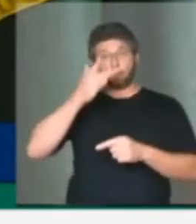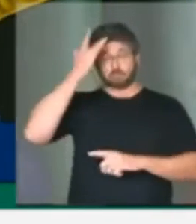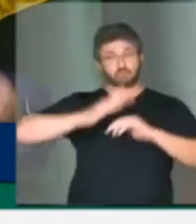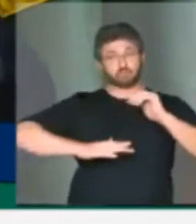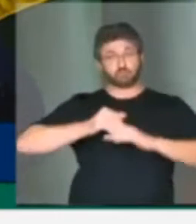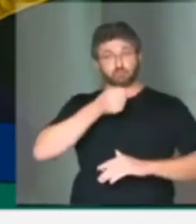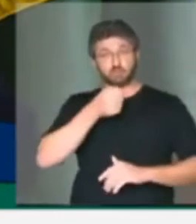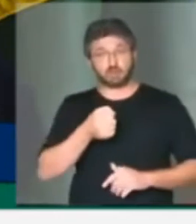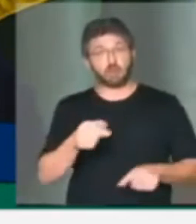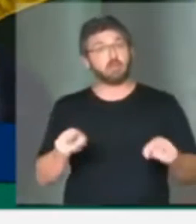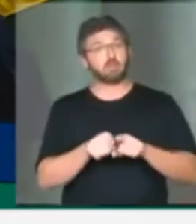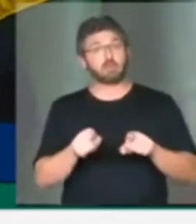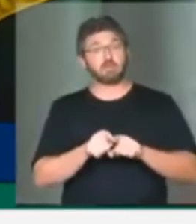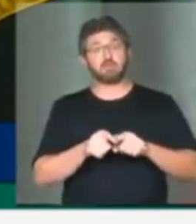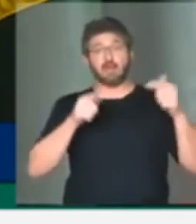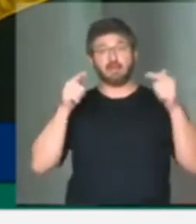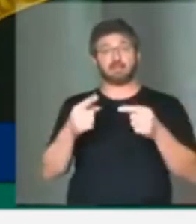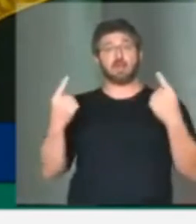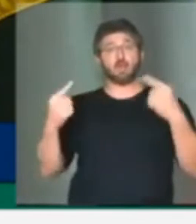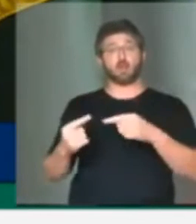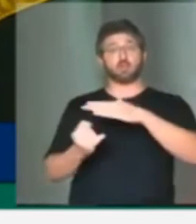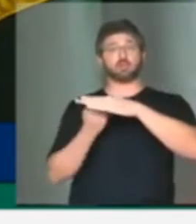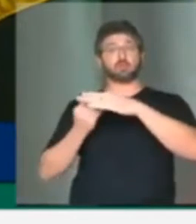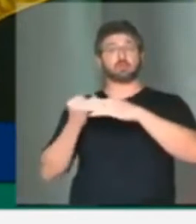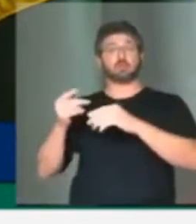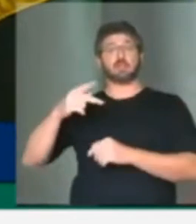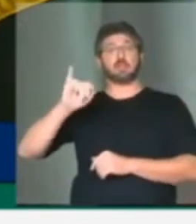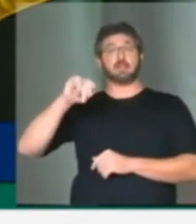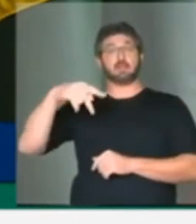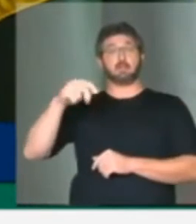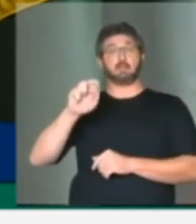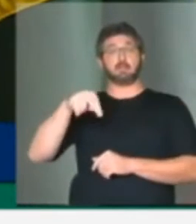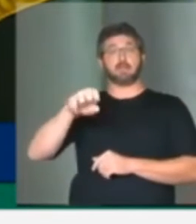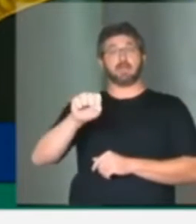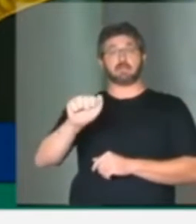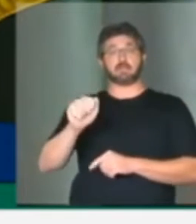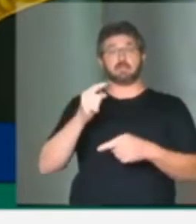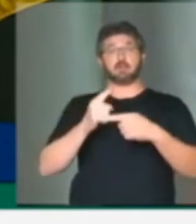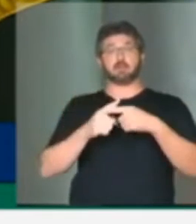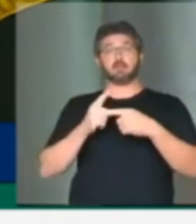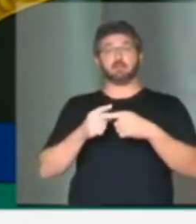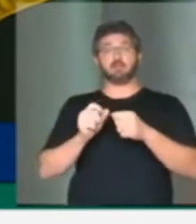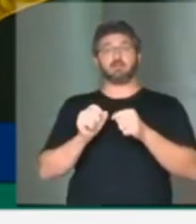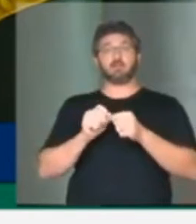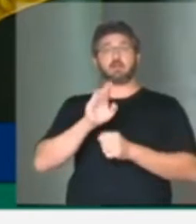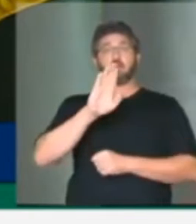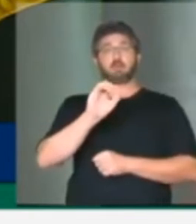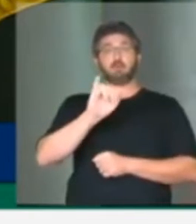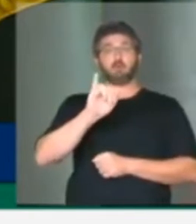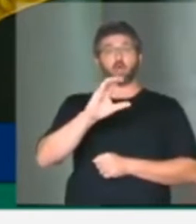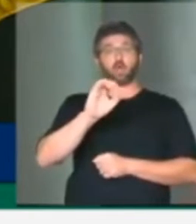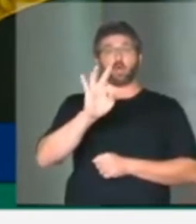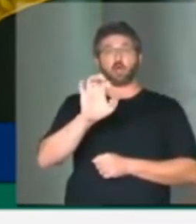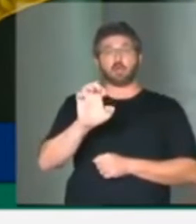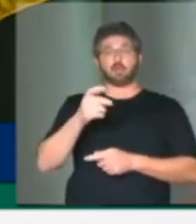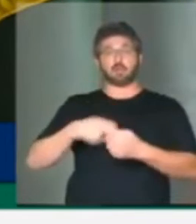e ataques contra órgãos de imprensa quando propõem o boicote comercial a esses